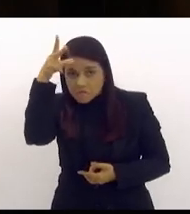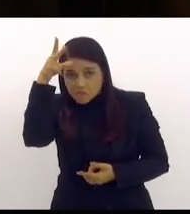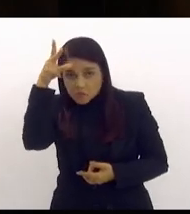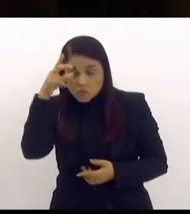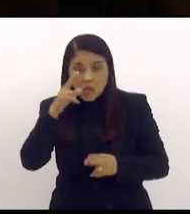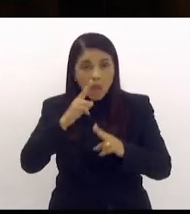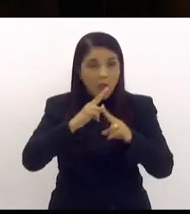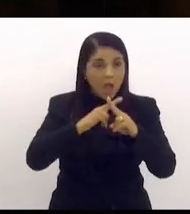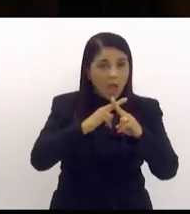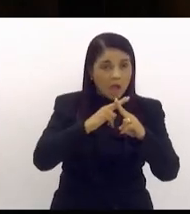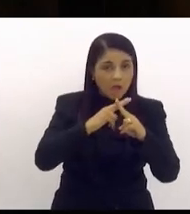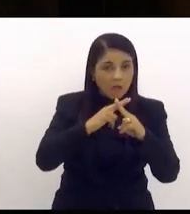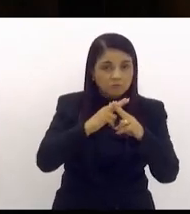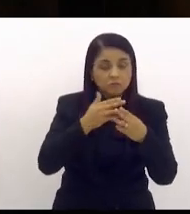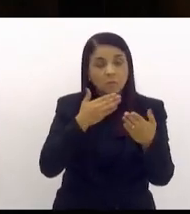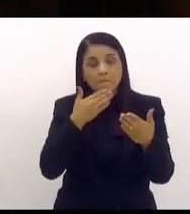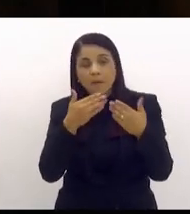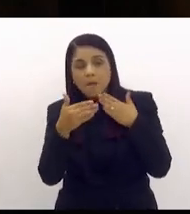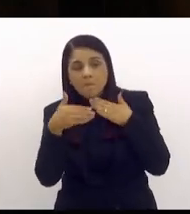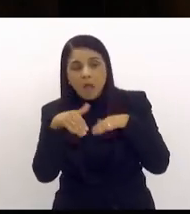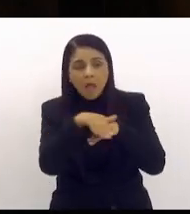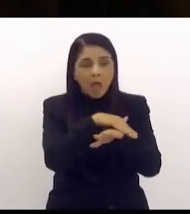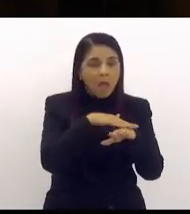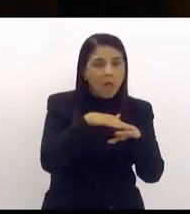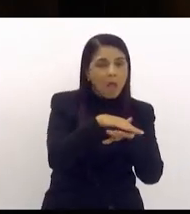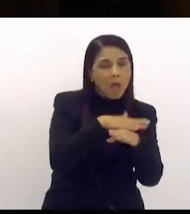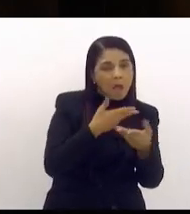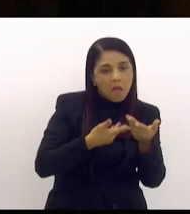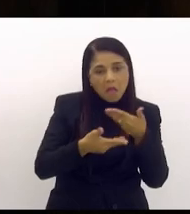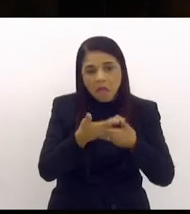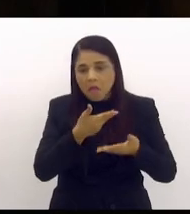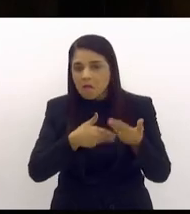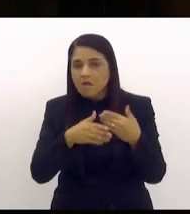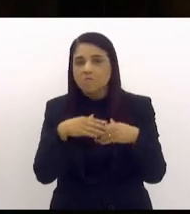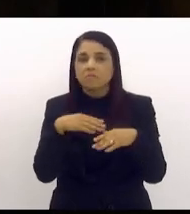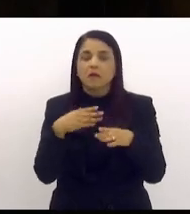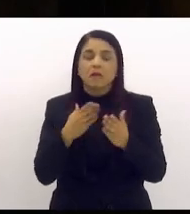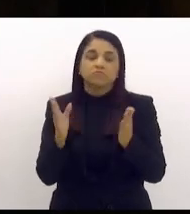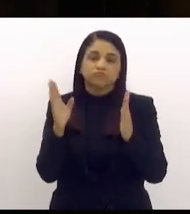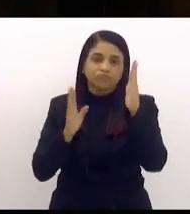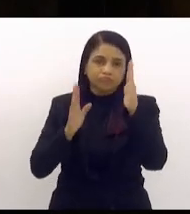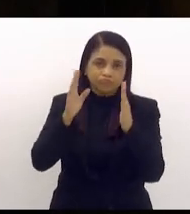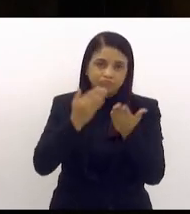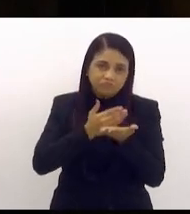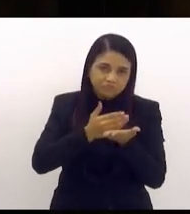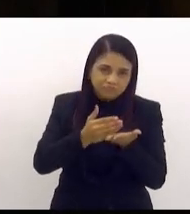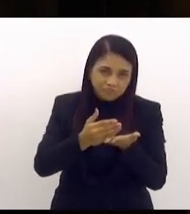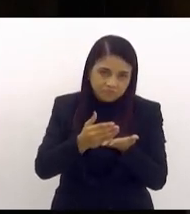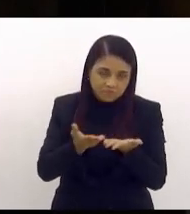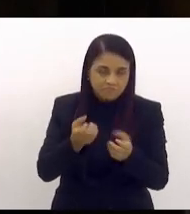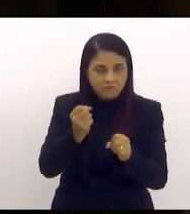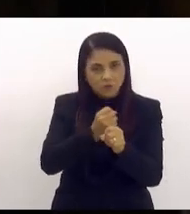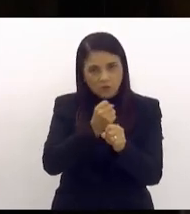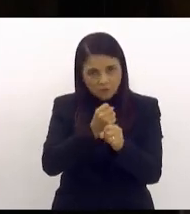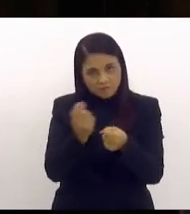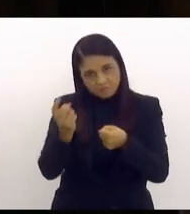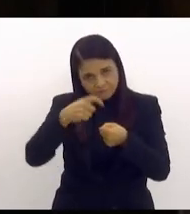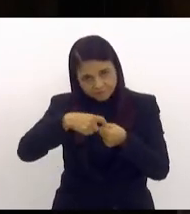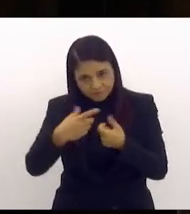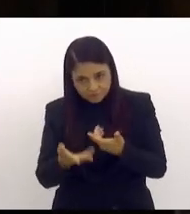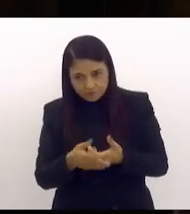caixa estão dialogando para que o mais breve possível a obra pode ser retomada